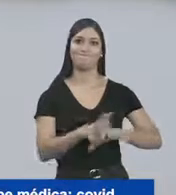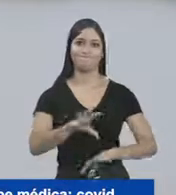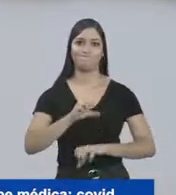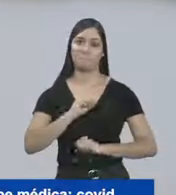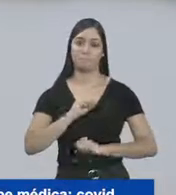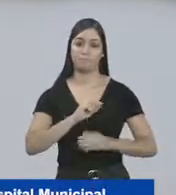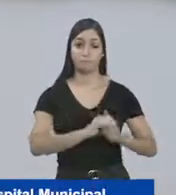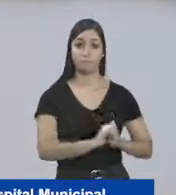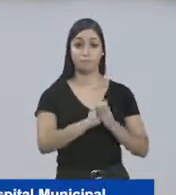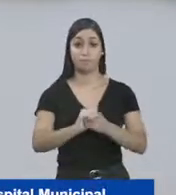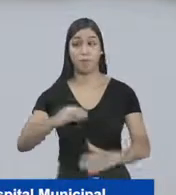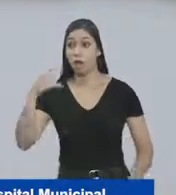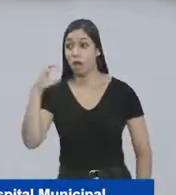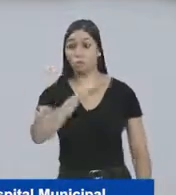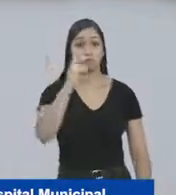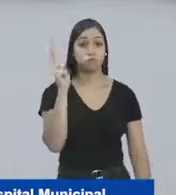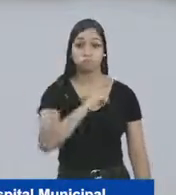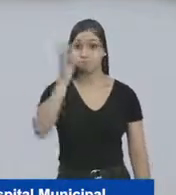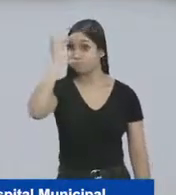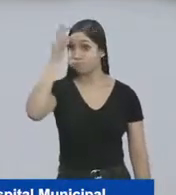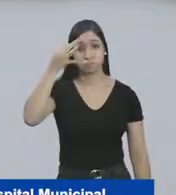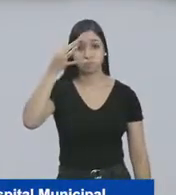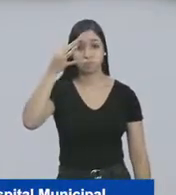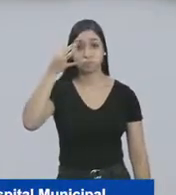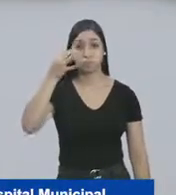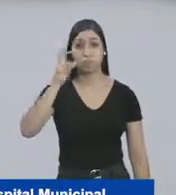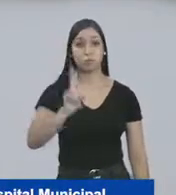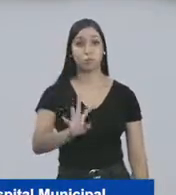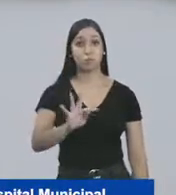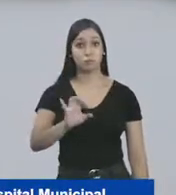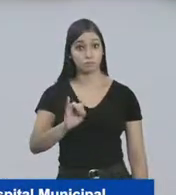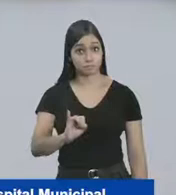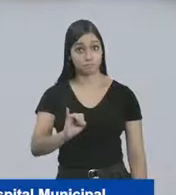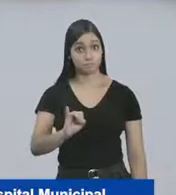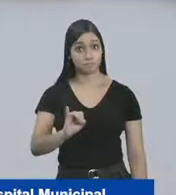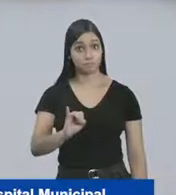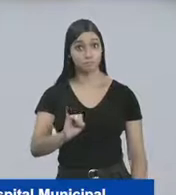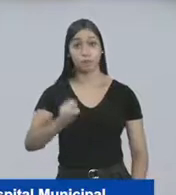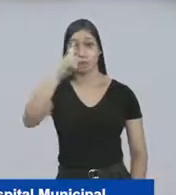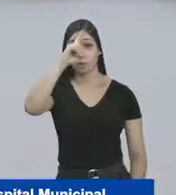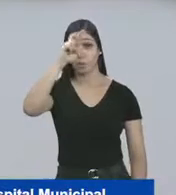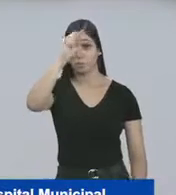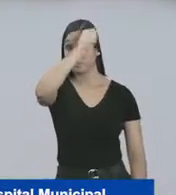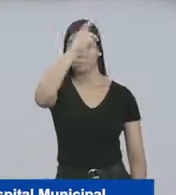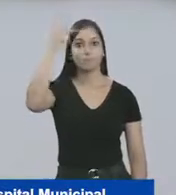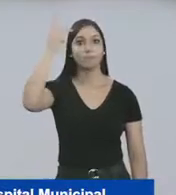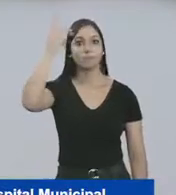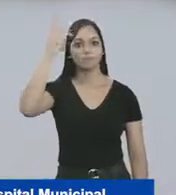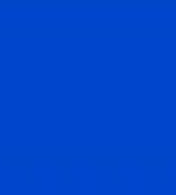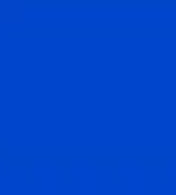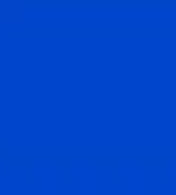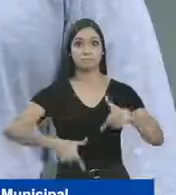Covid, que me encaminharam numa rapidez incrível para a UTI do Hospital